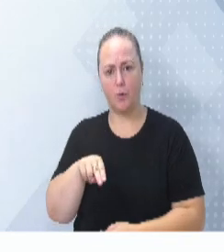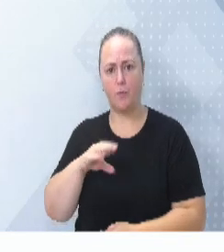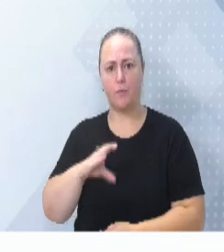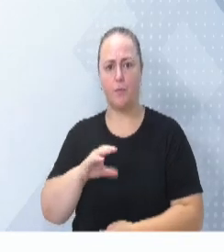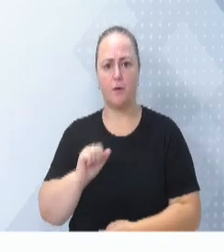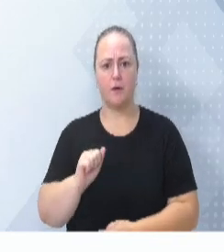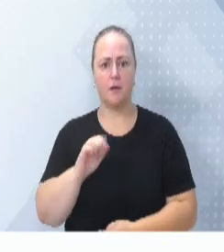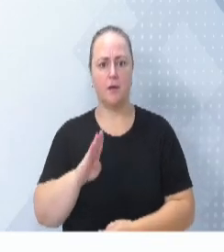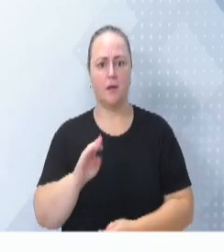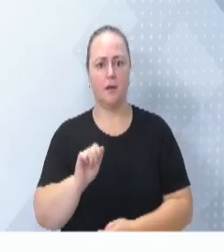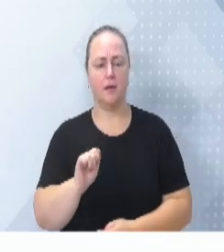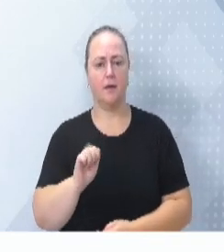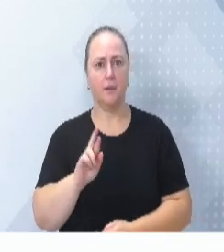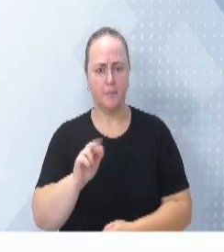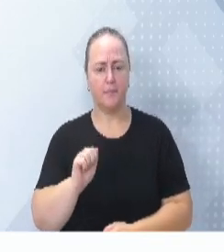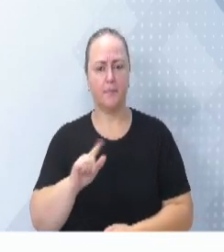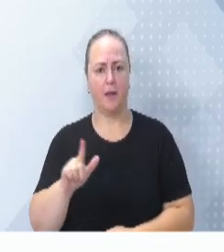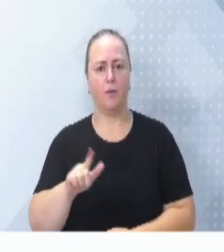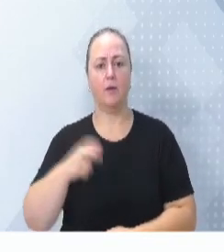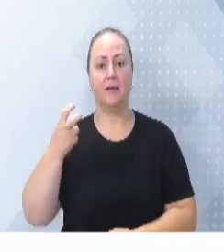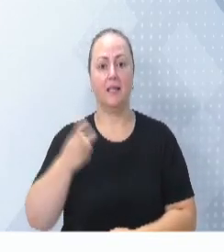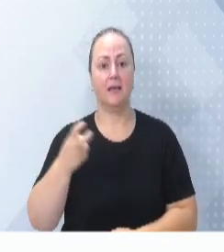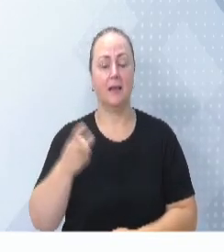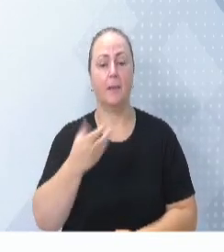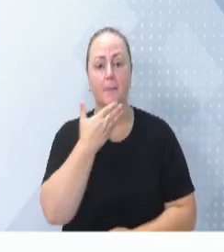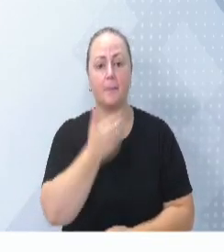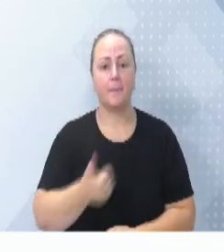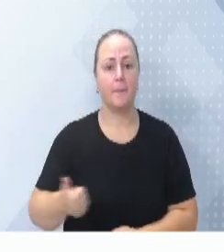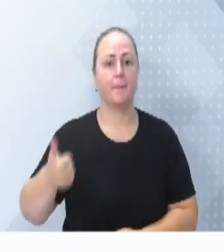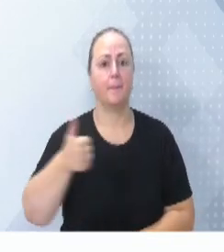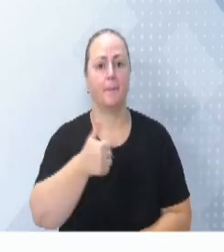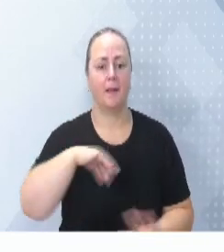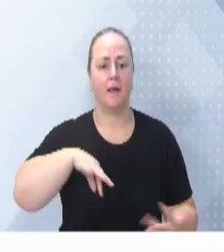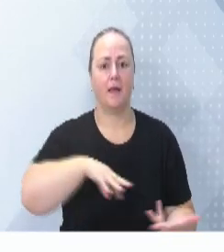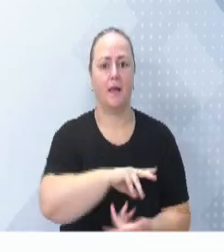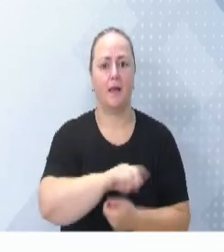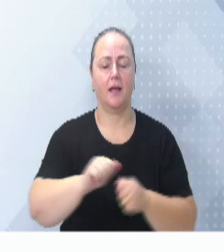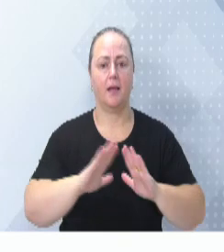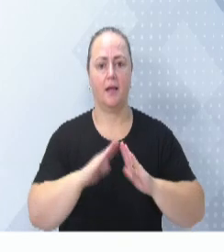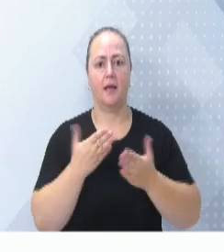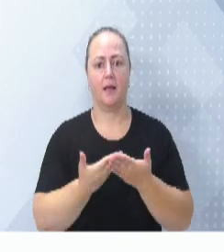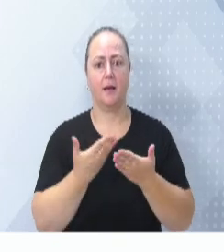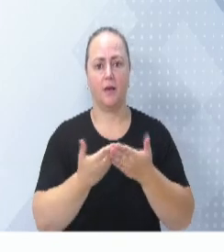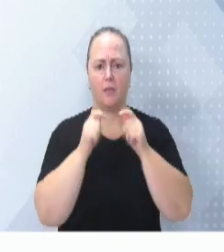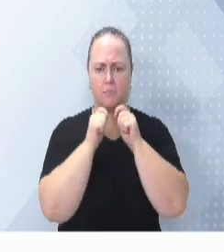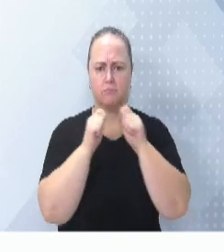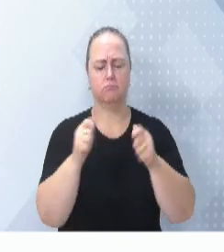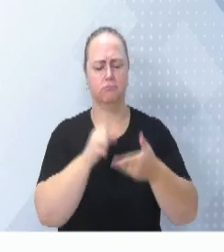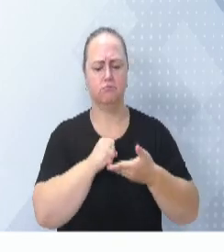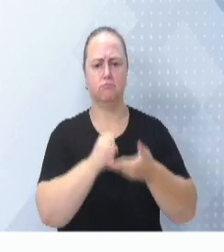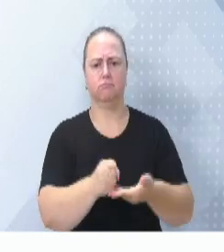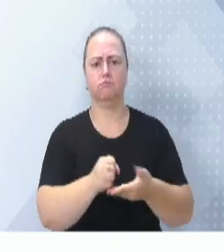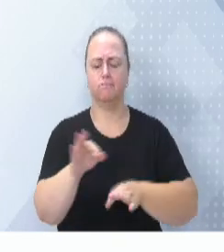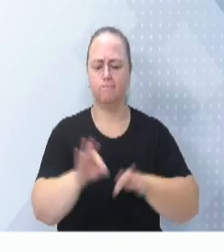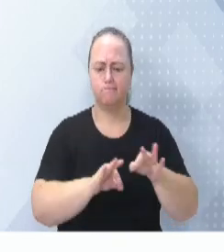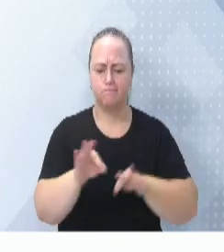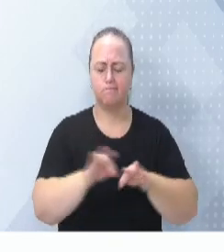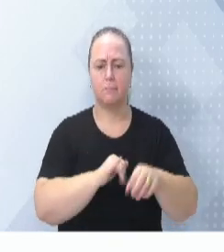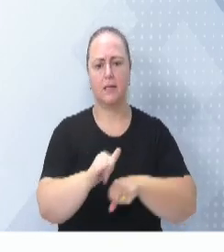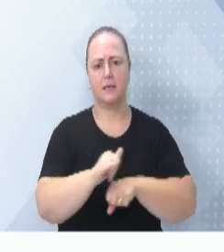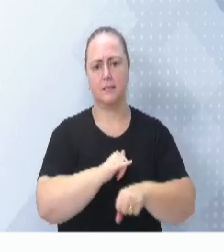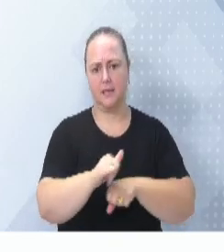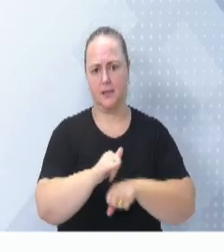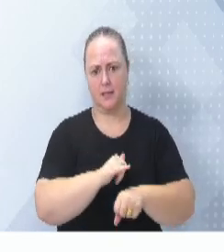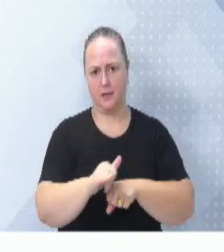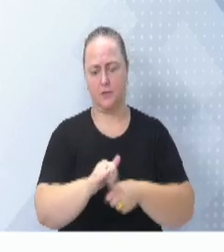eleita a quinta melhor escola do mundo de negócios, é a escola que está assessorando o Hospital Santo Antônio, e no planejamento estratégico nós temos